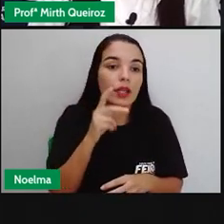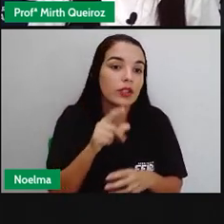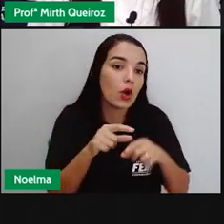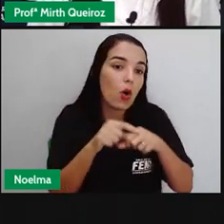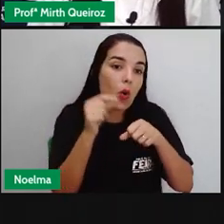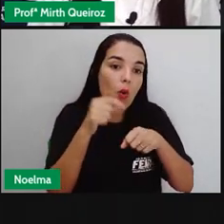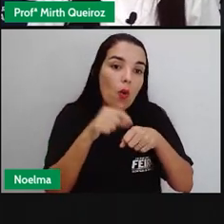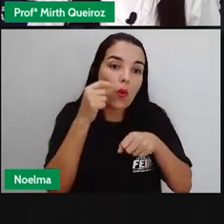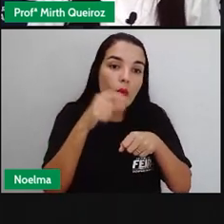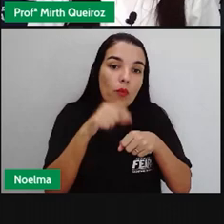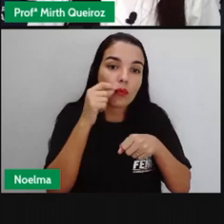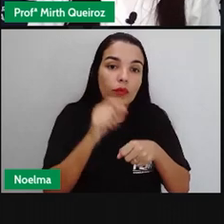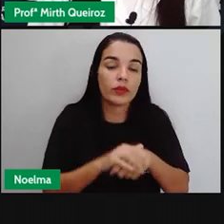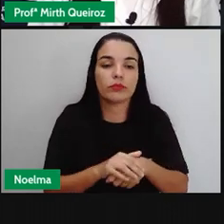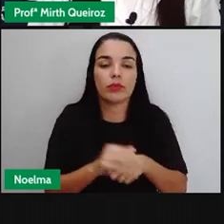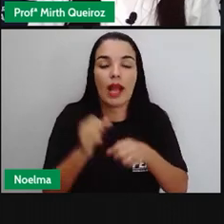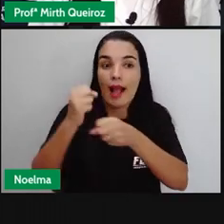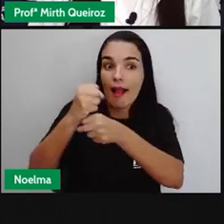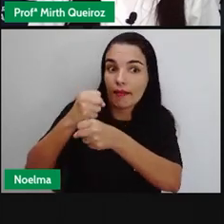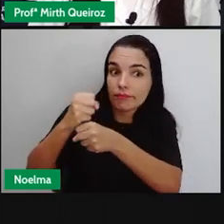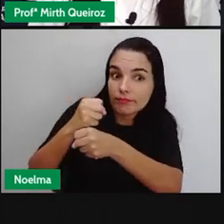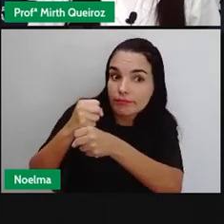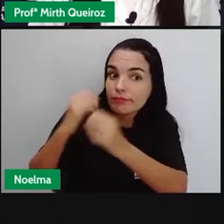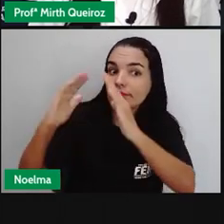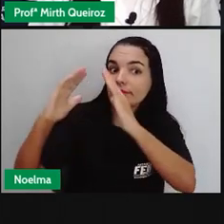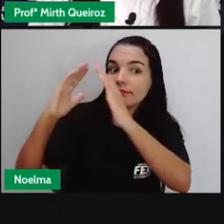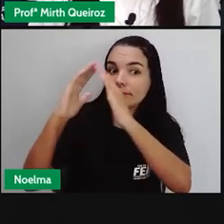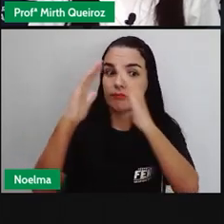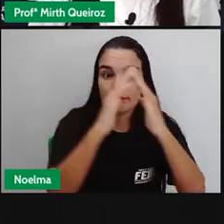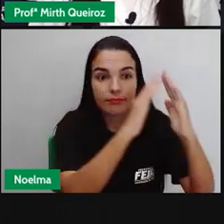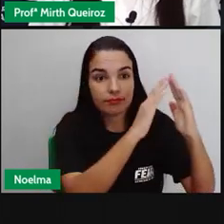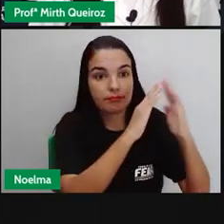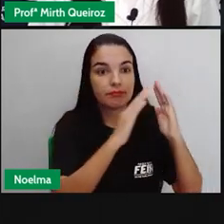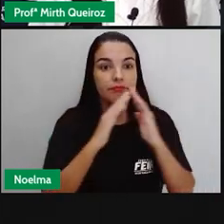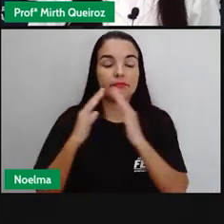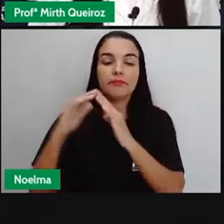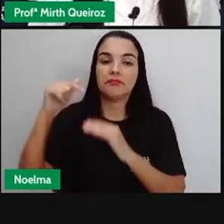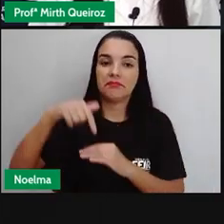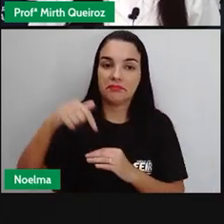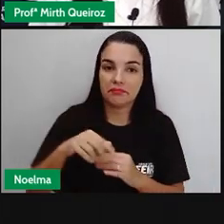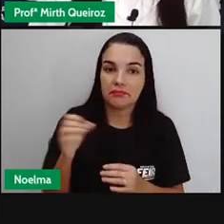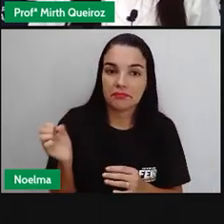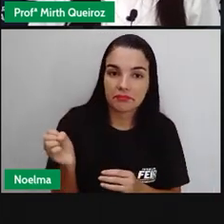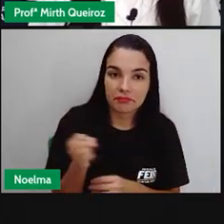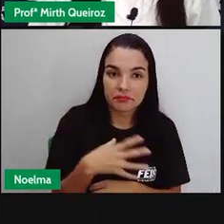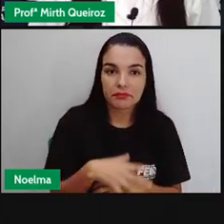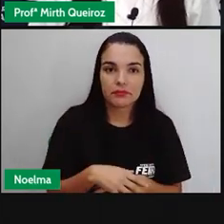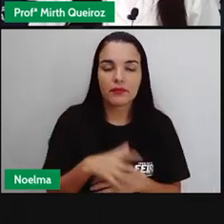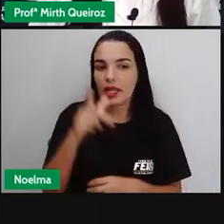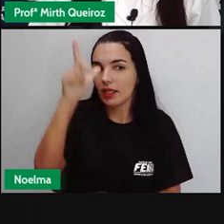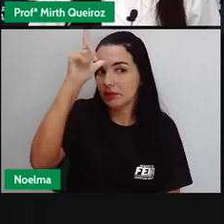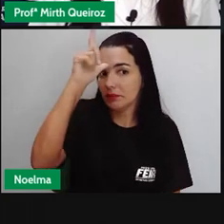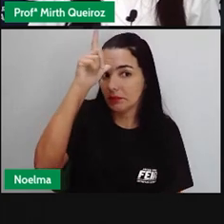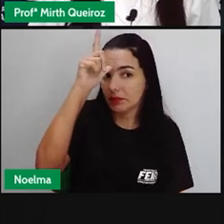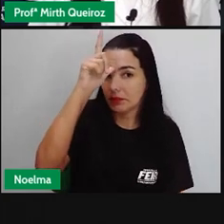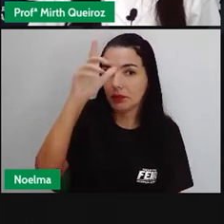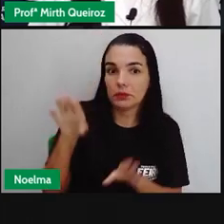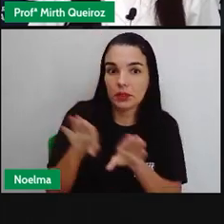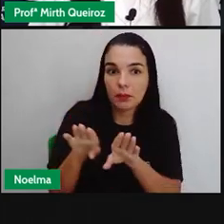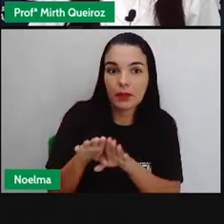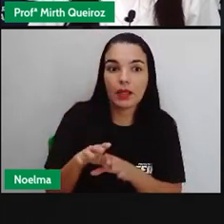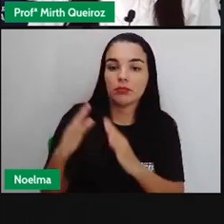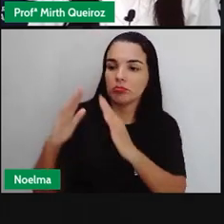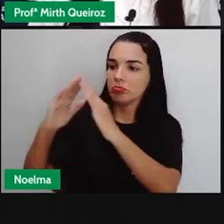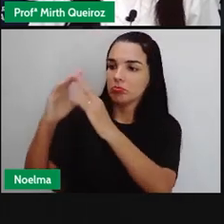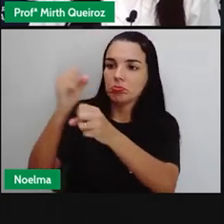de uva. Os italianos também influenciaram com sua arquitetura. Temos os alemães, que também trouxeram influência